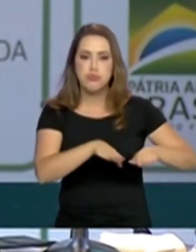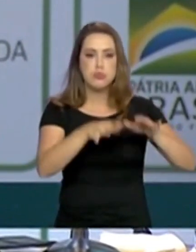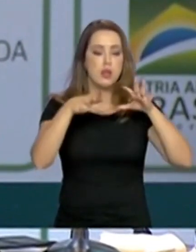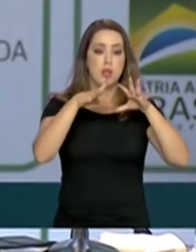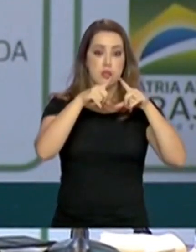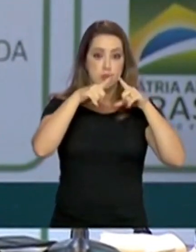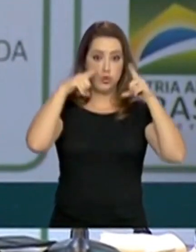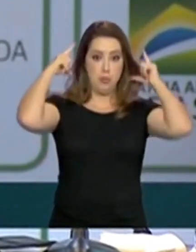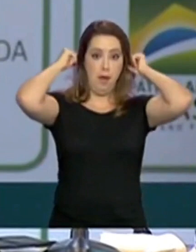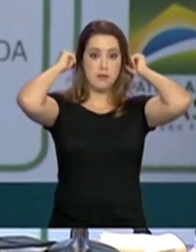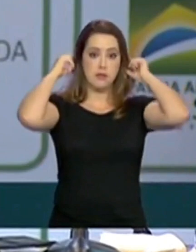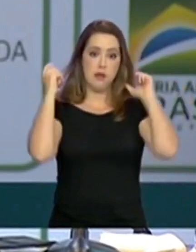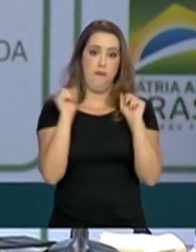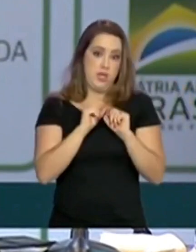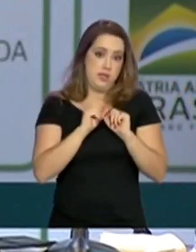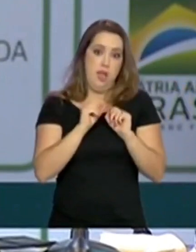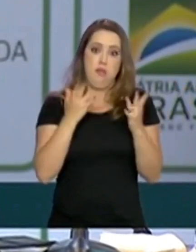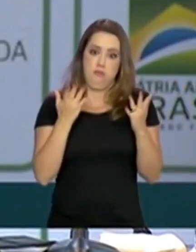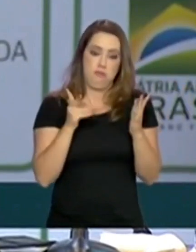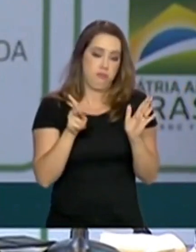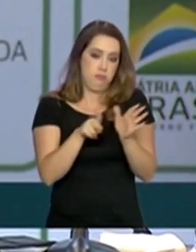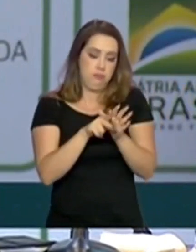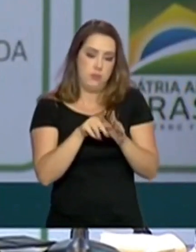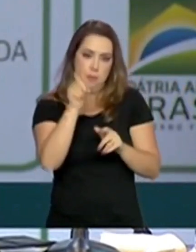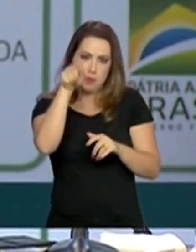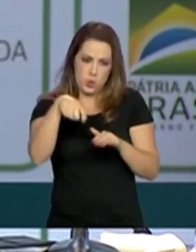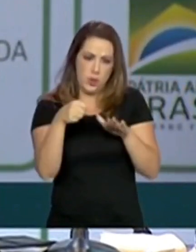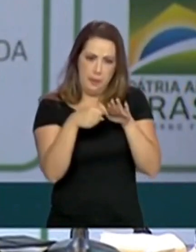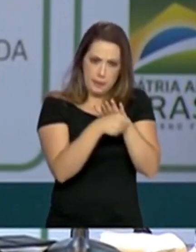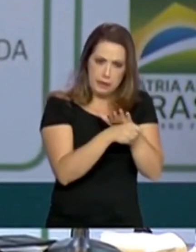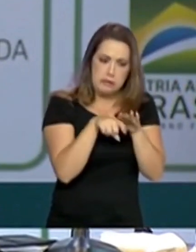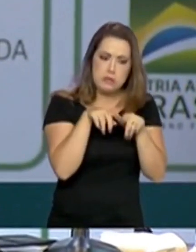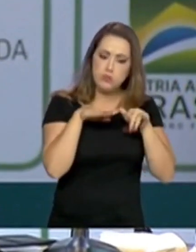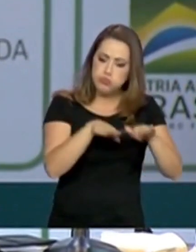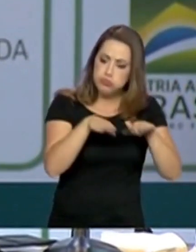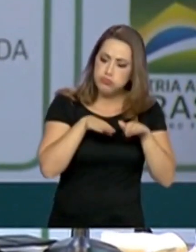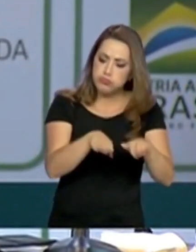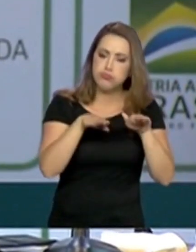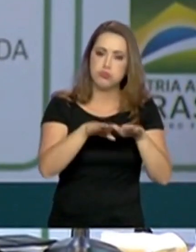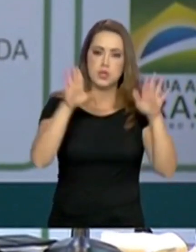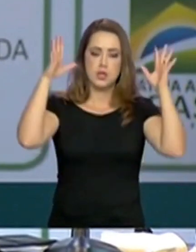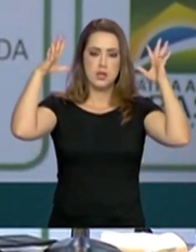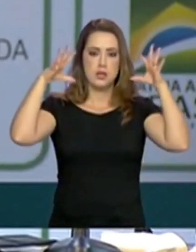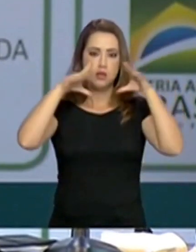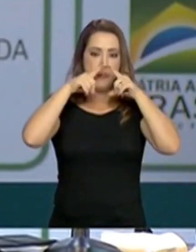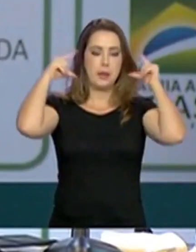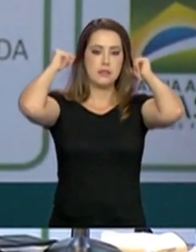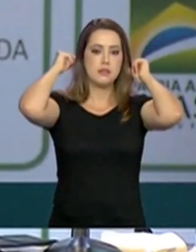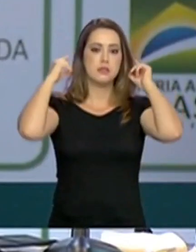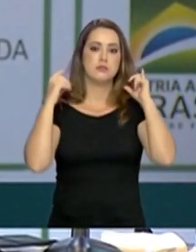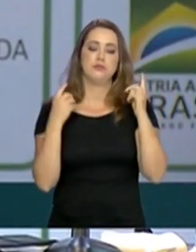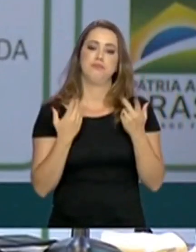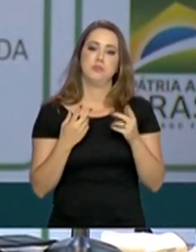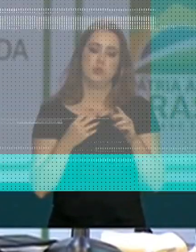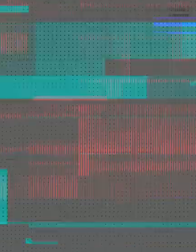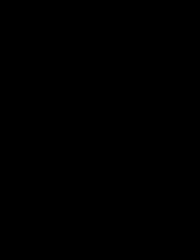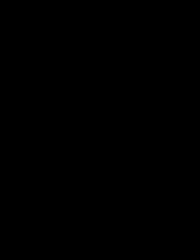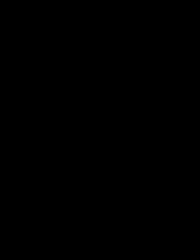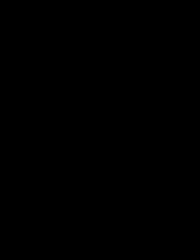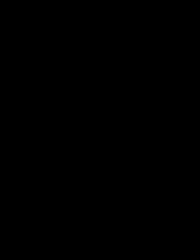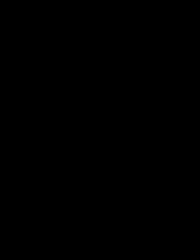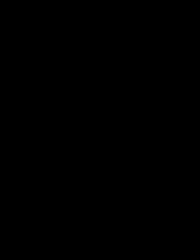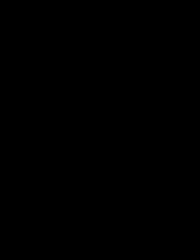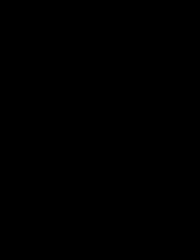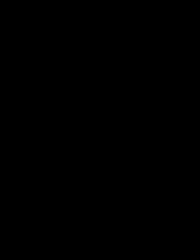de máscaras, o que é extremamente criativo e que vai nos dar uma folga nesse quantitativo de máscaras.